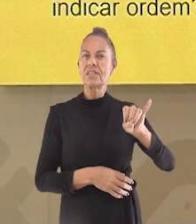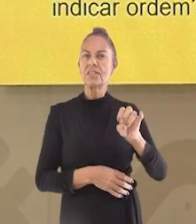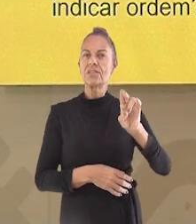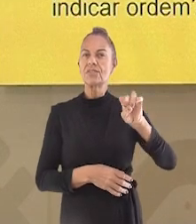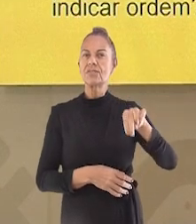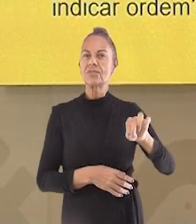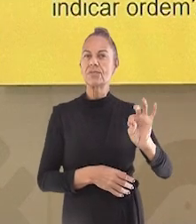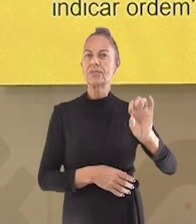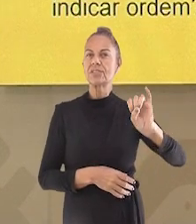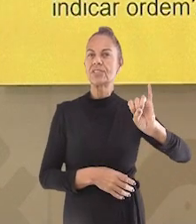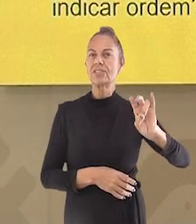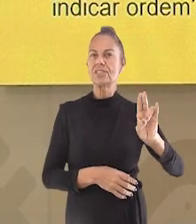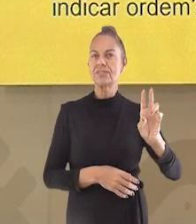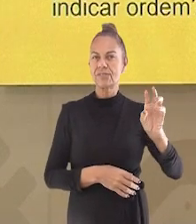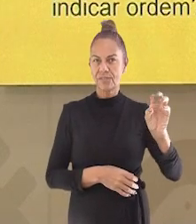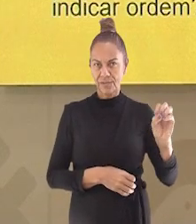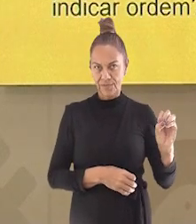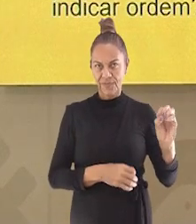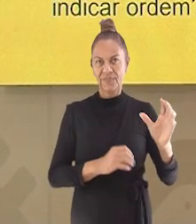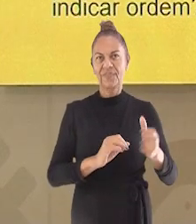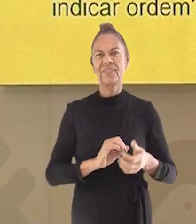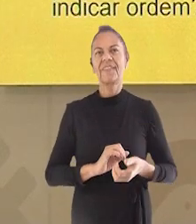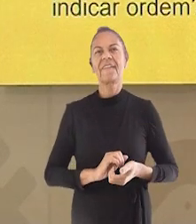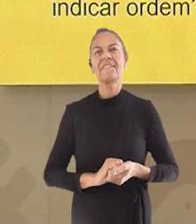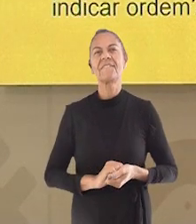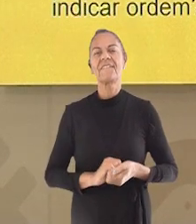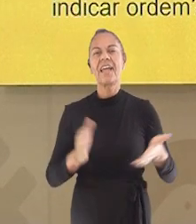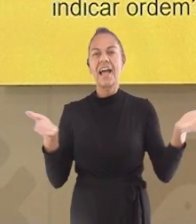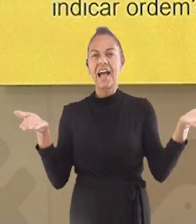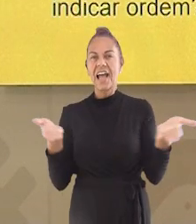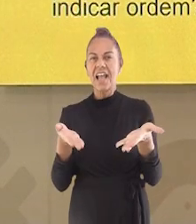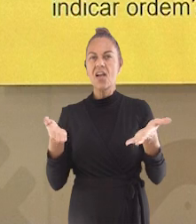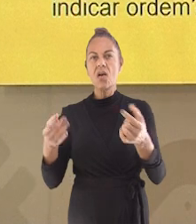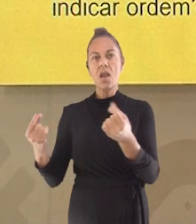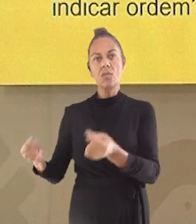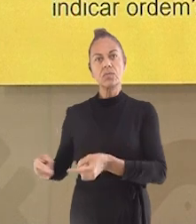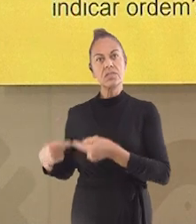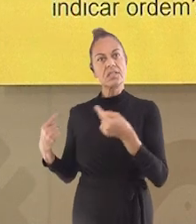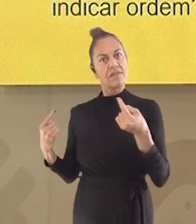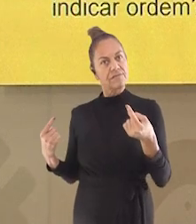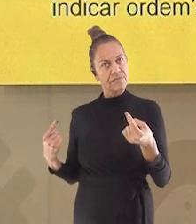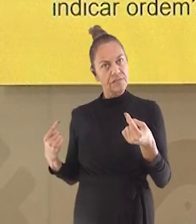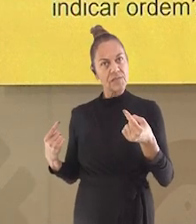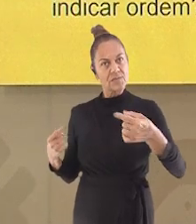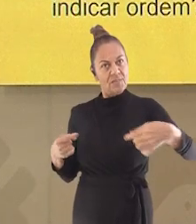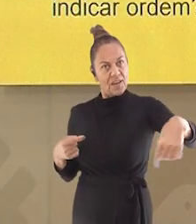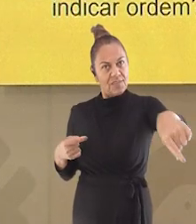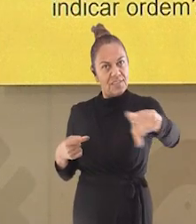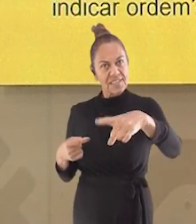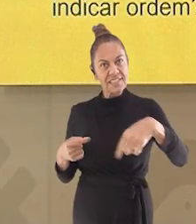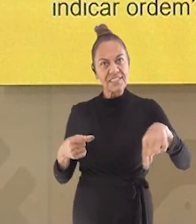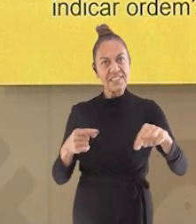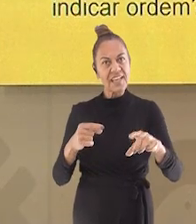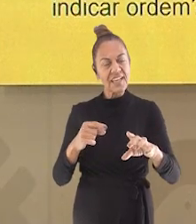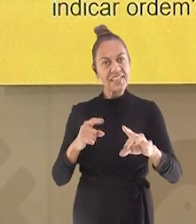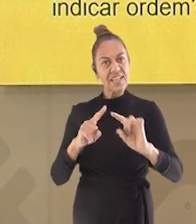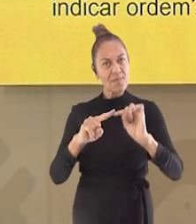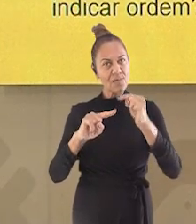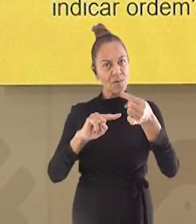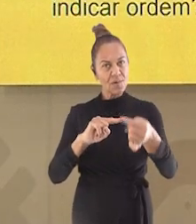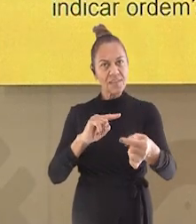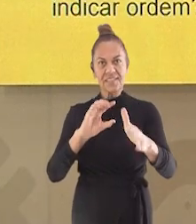Agora, eu vou deixar um desafio para você fazer aí e enviar para a gente conteúdo, tá bom?